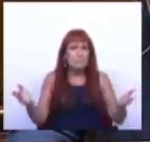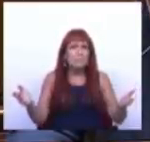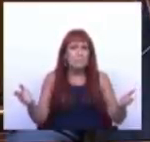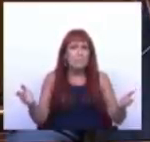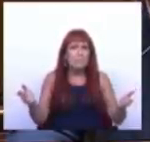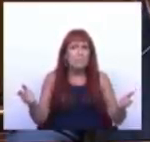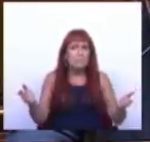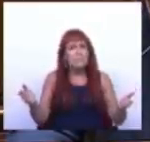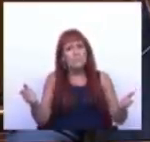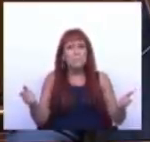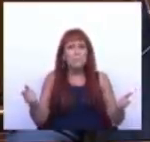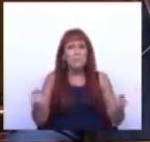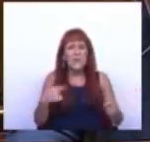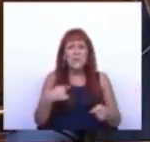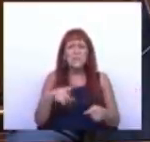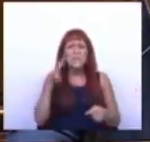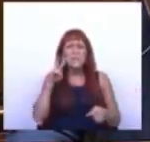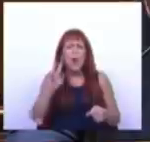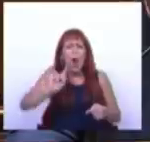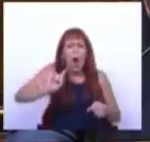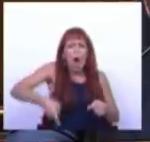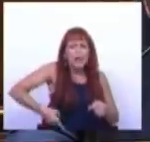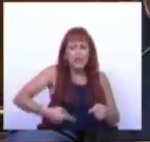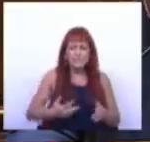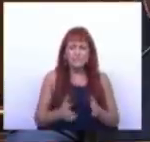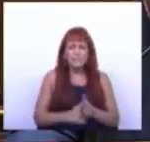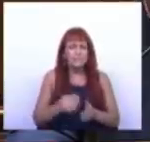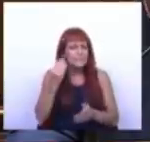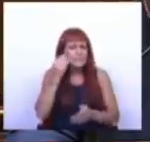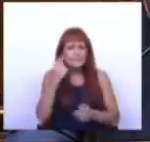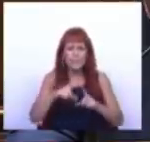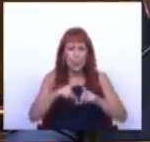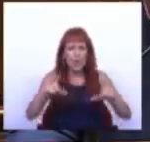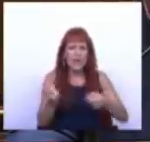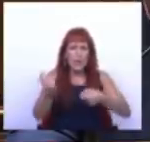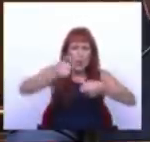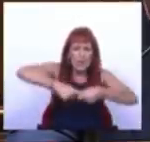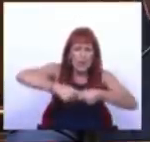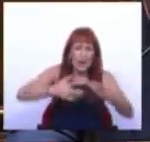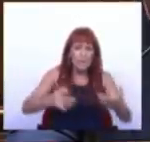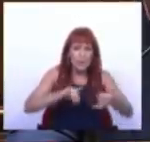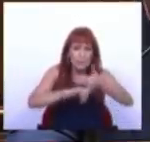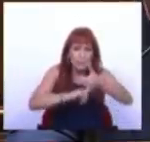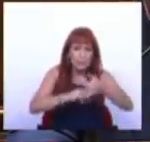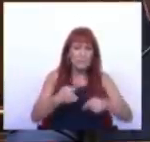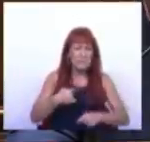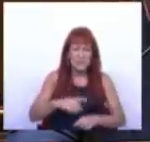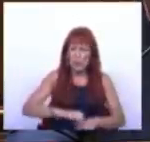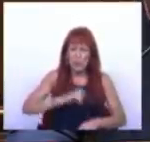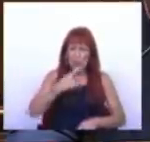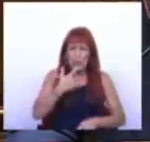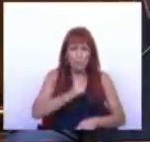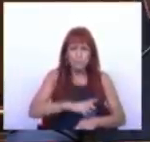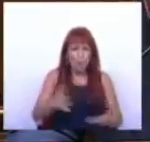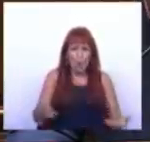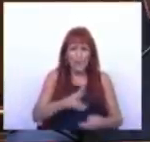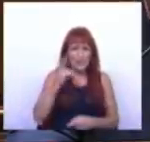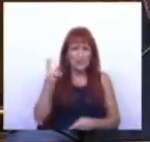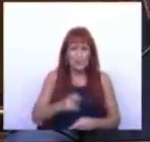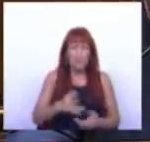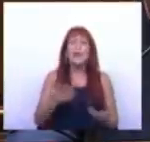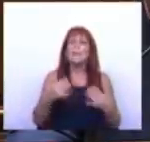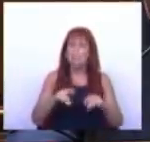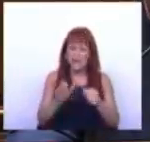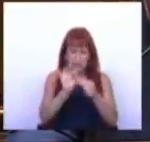E portanto, vou-me interar dessa realidade do cartão do adepto, mas francamente não estou em condições de responder,